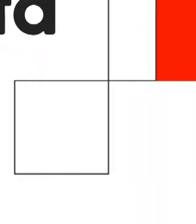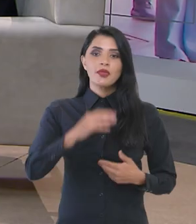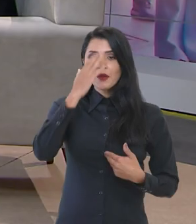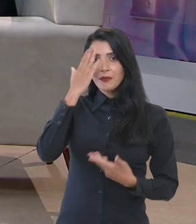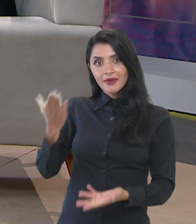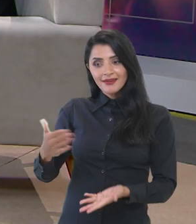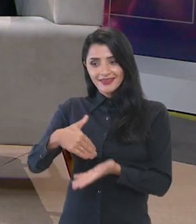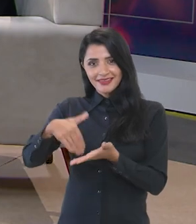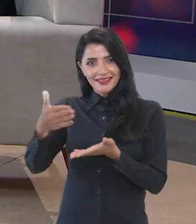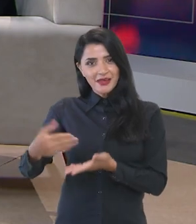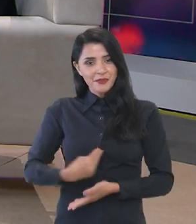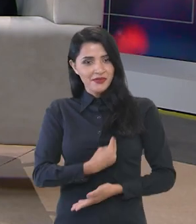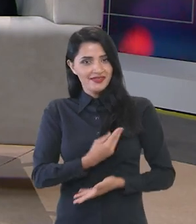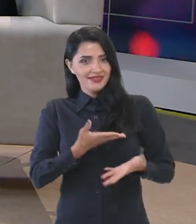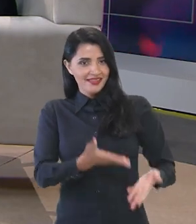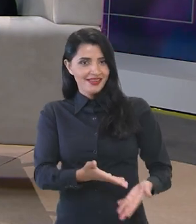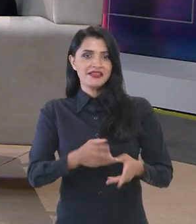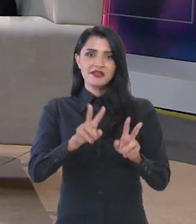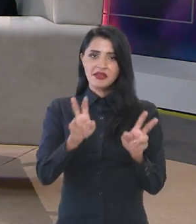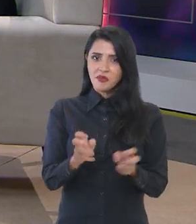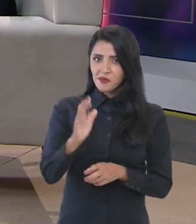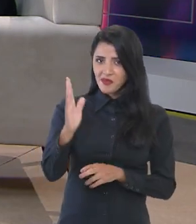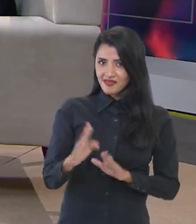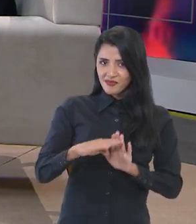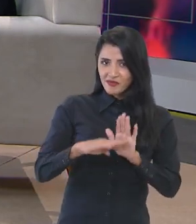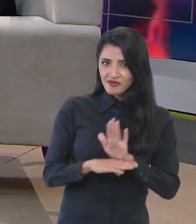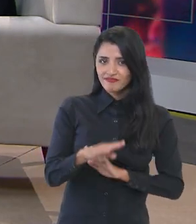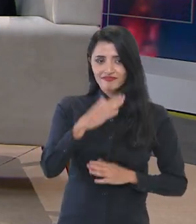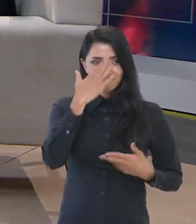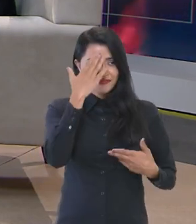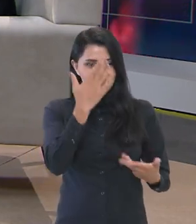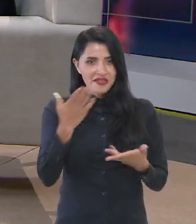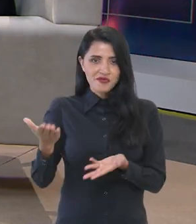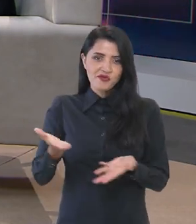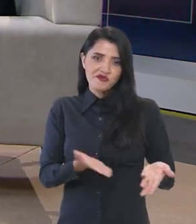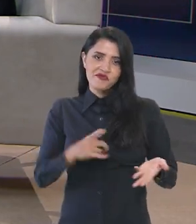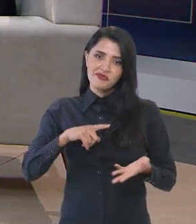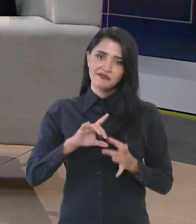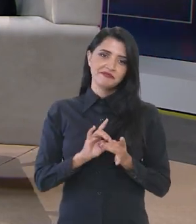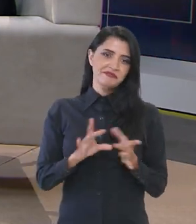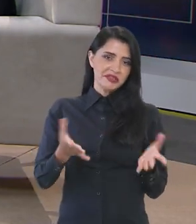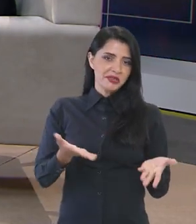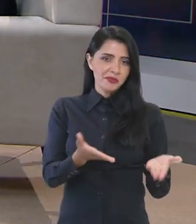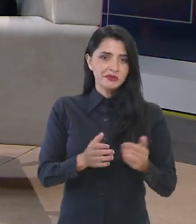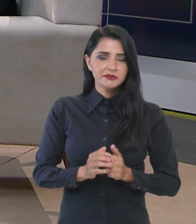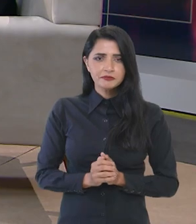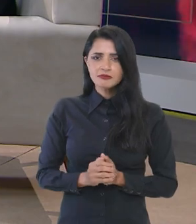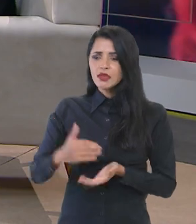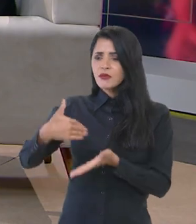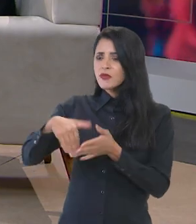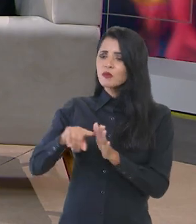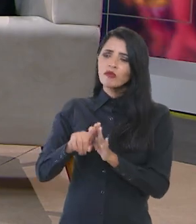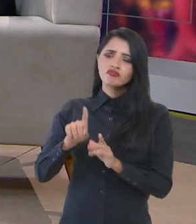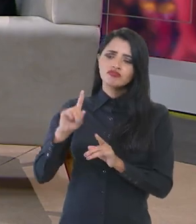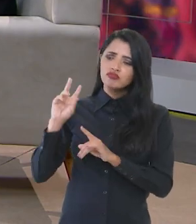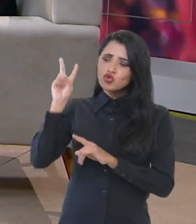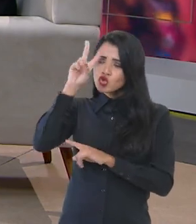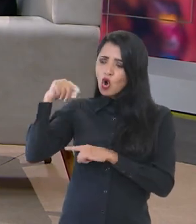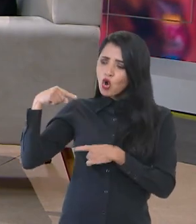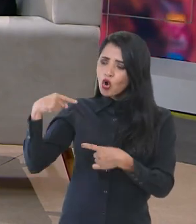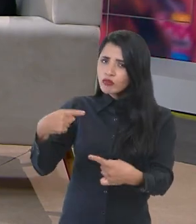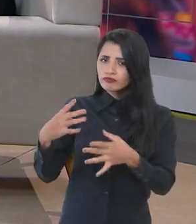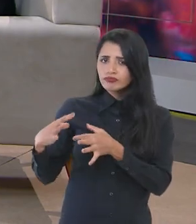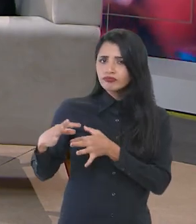Obrigado, secretário, pela presença aqui no Brasil em Pauta. Eu que agradeço o convite, estamos à sua disposição. Secretário, vamos fazer um histórico para